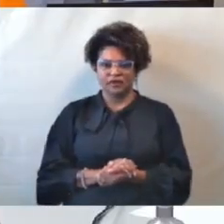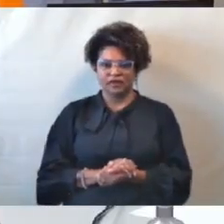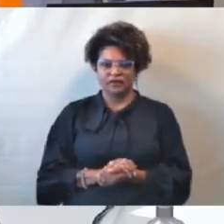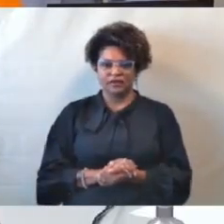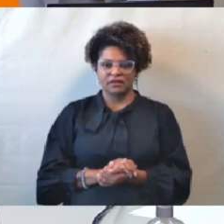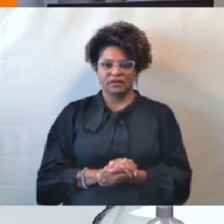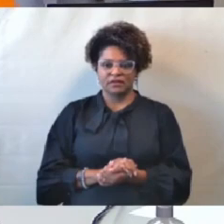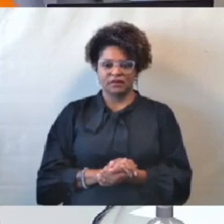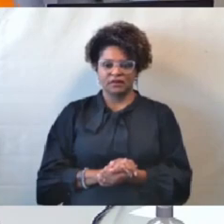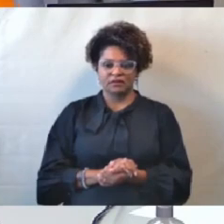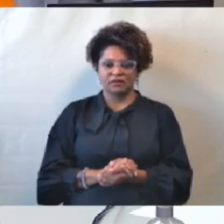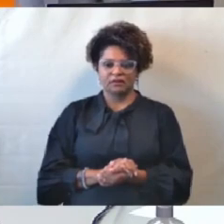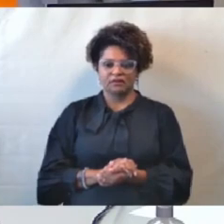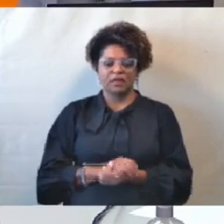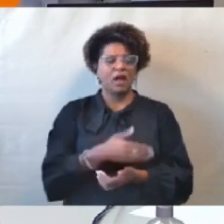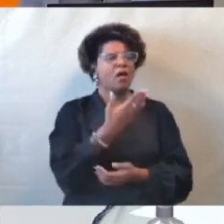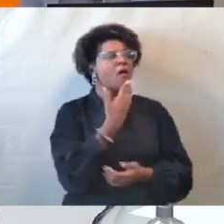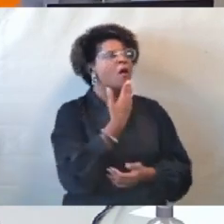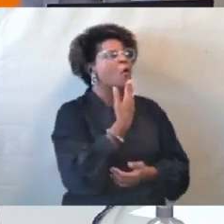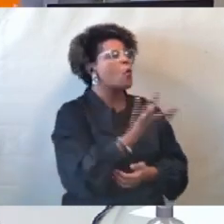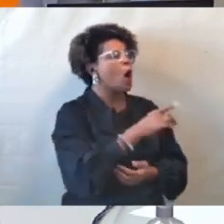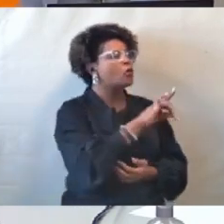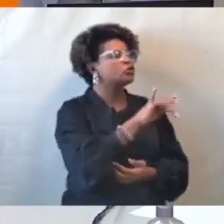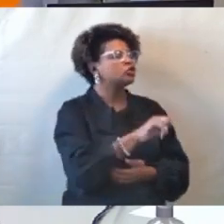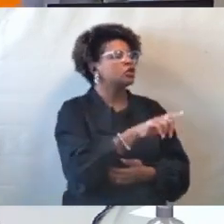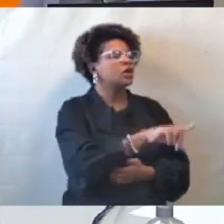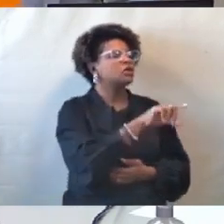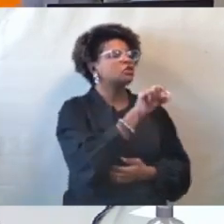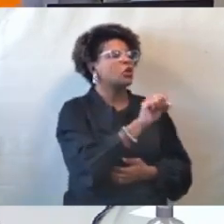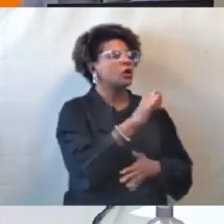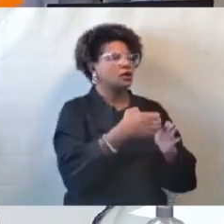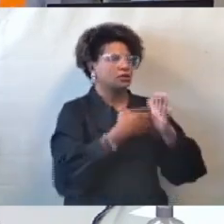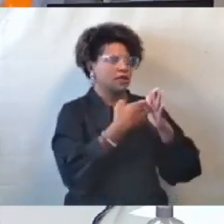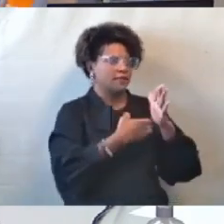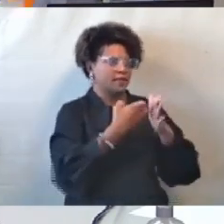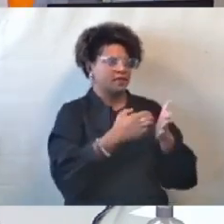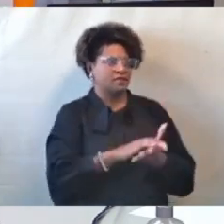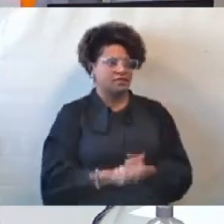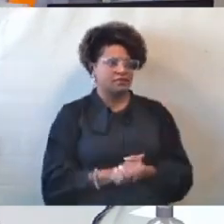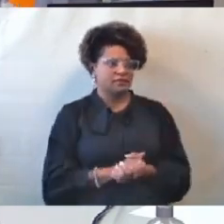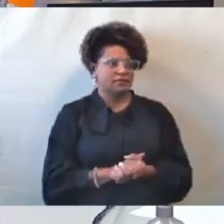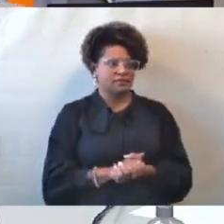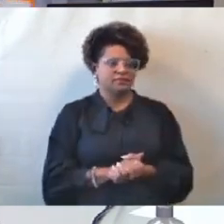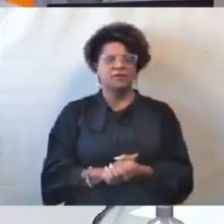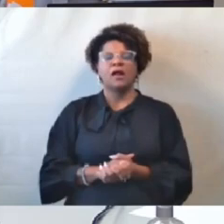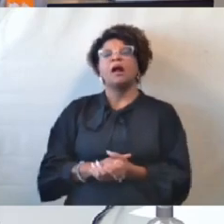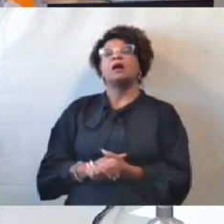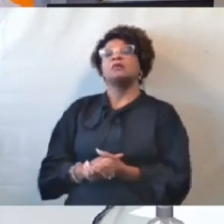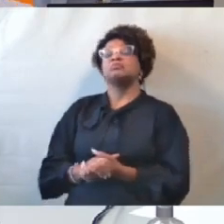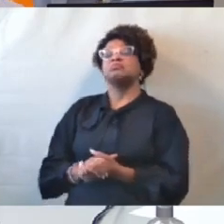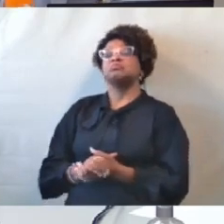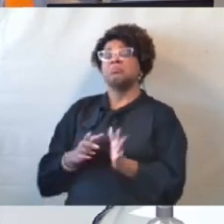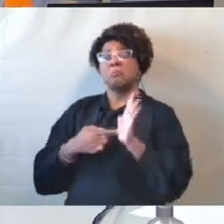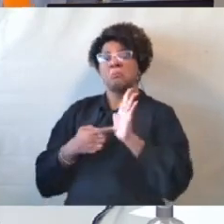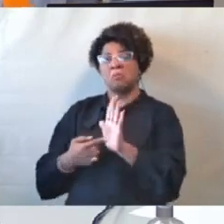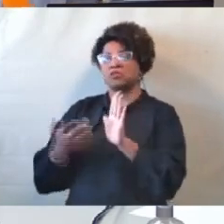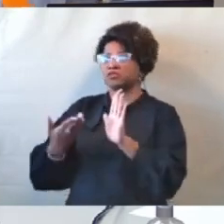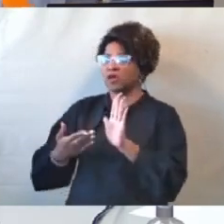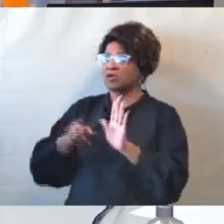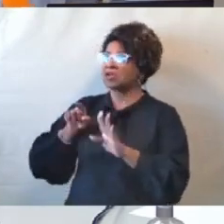Qual foi a data de escolha da empresa? Eu faço registro de que o investigado